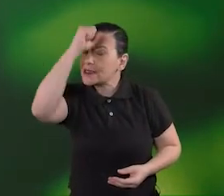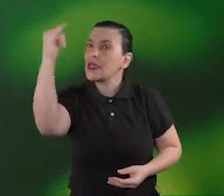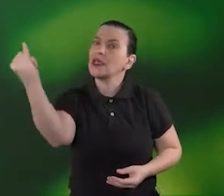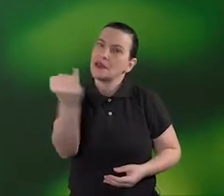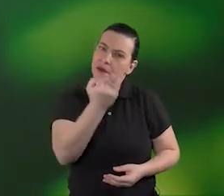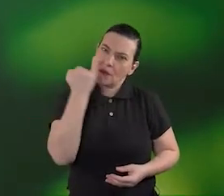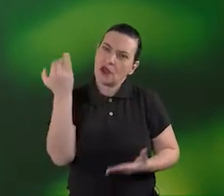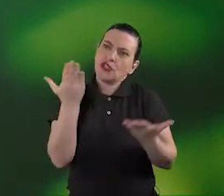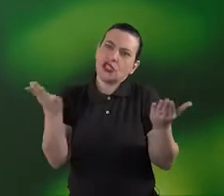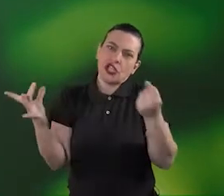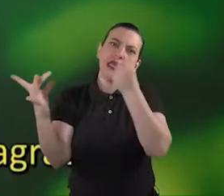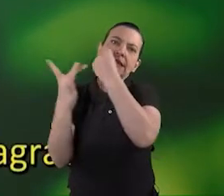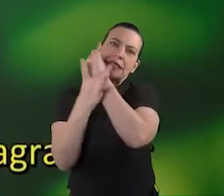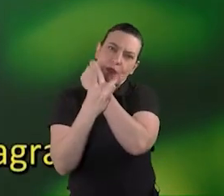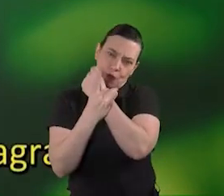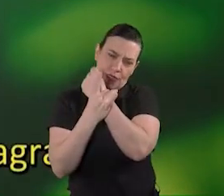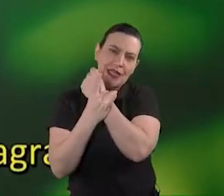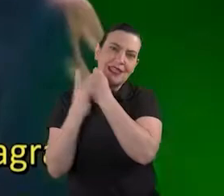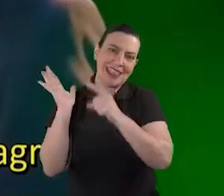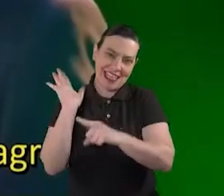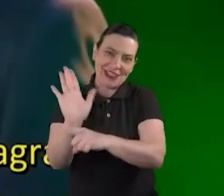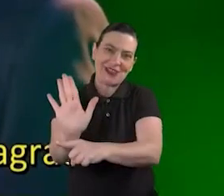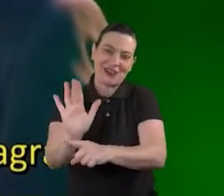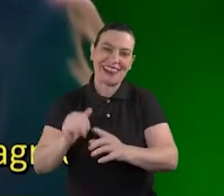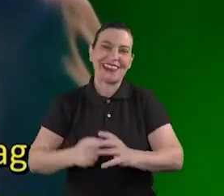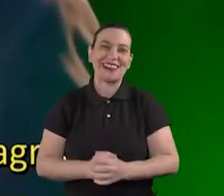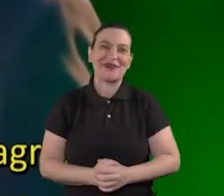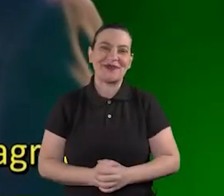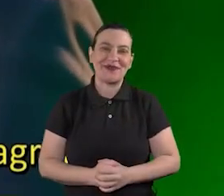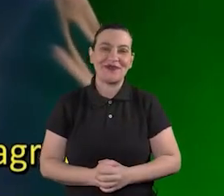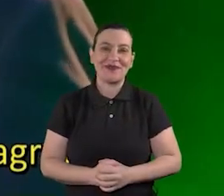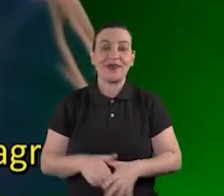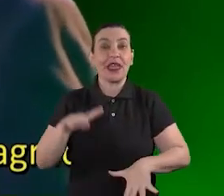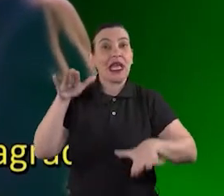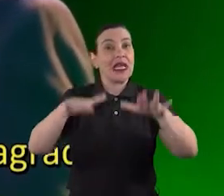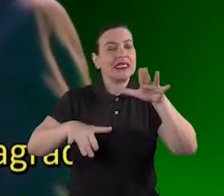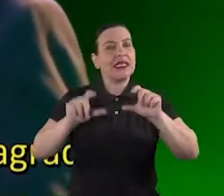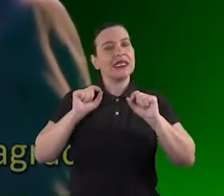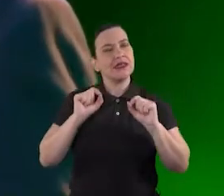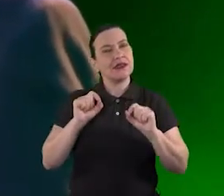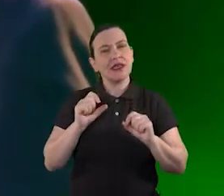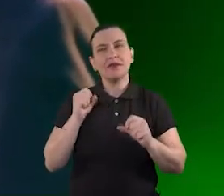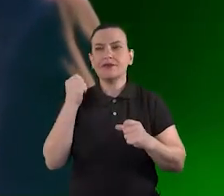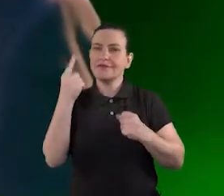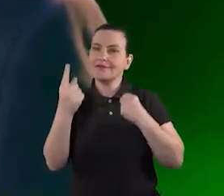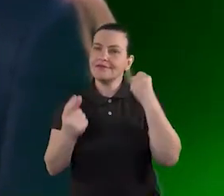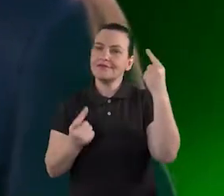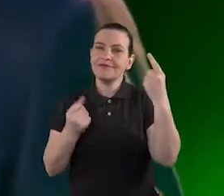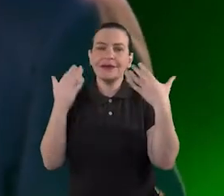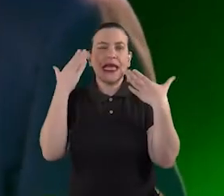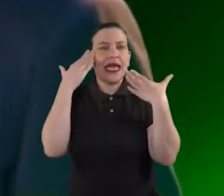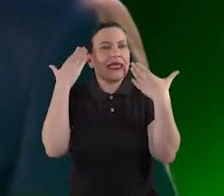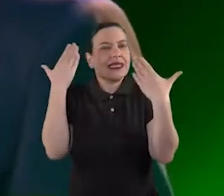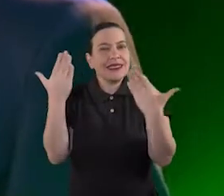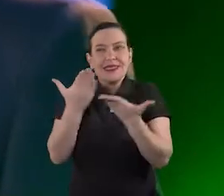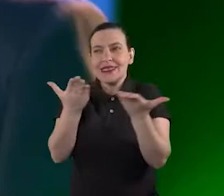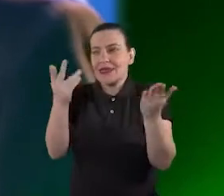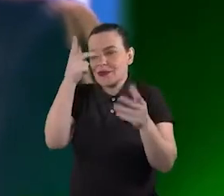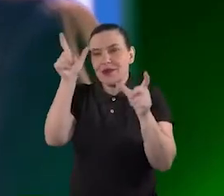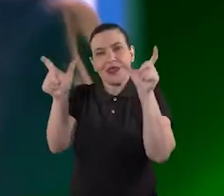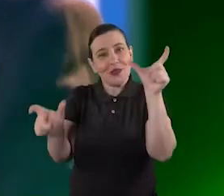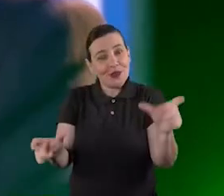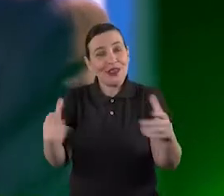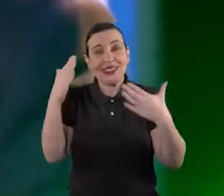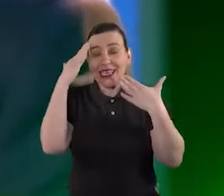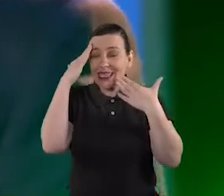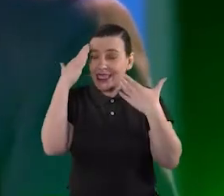é claro a segurança e a eficácia muitas vezes reservo alguns momentos para agradecer algumas pessoas e gostaria de